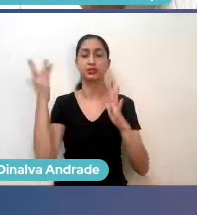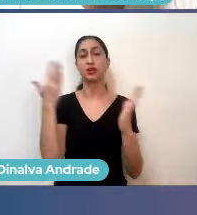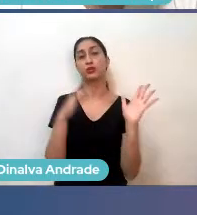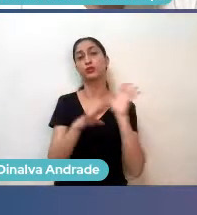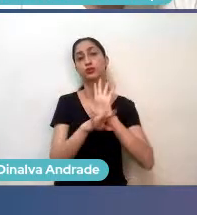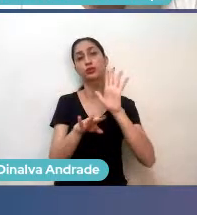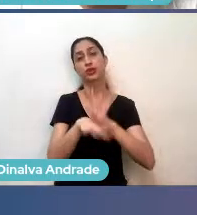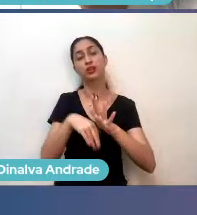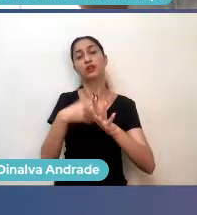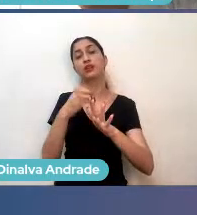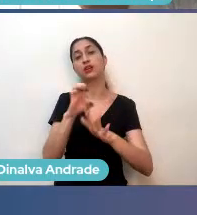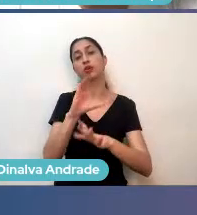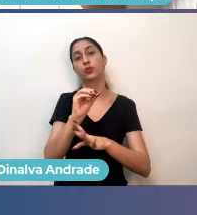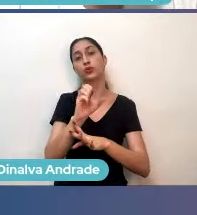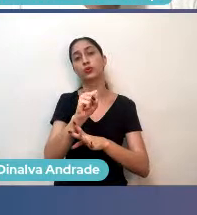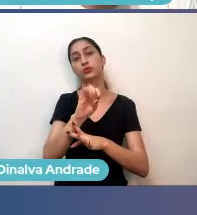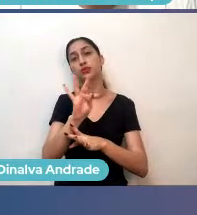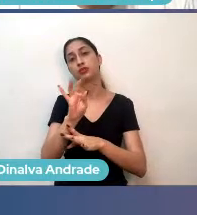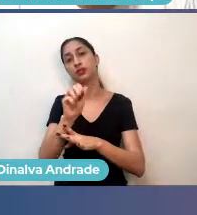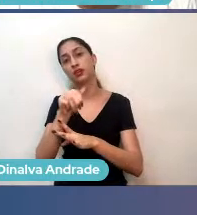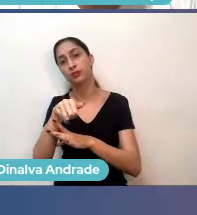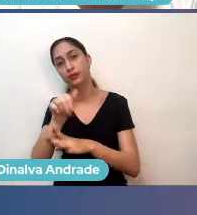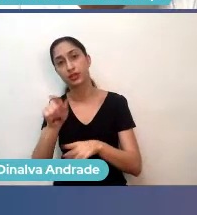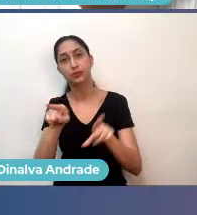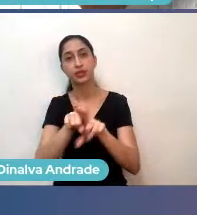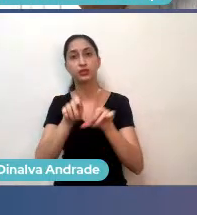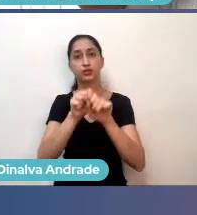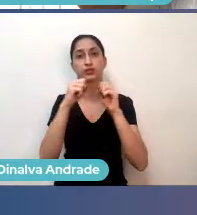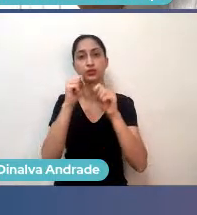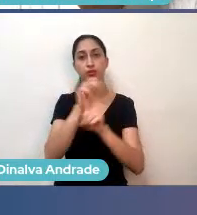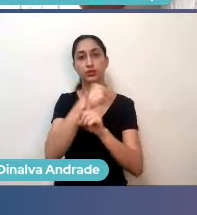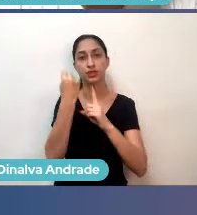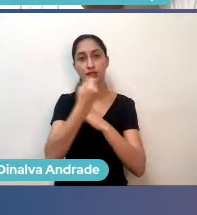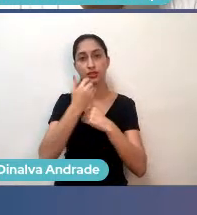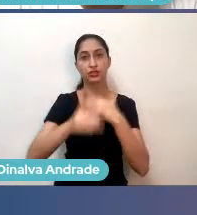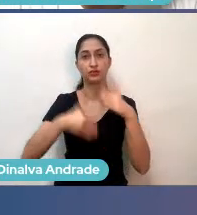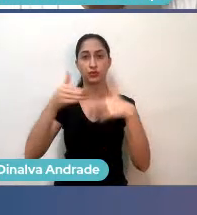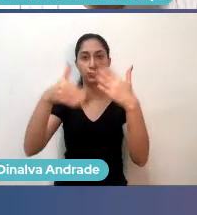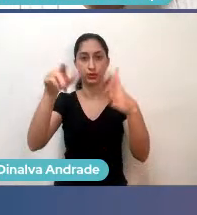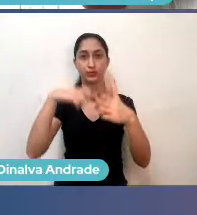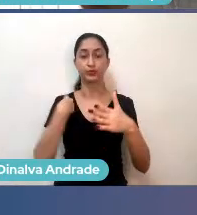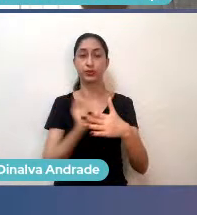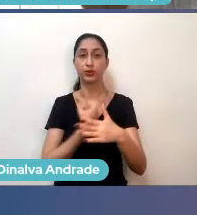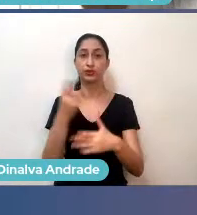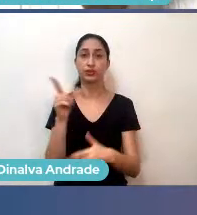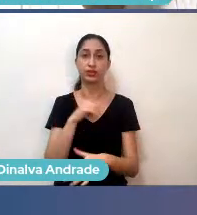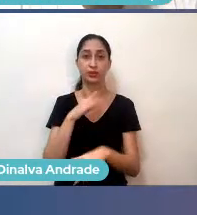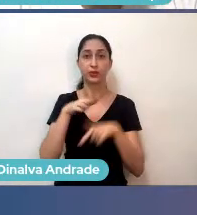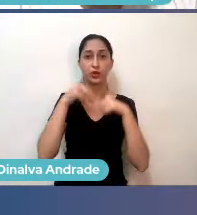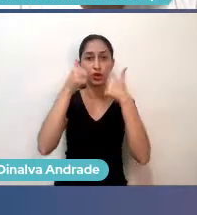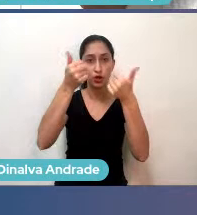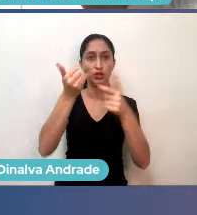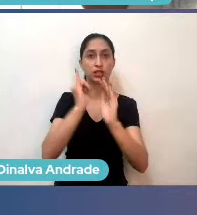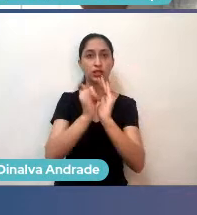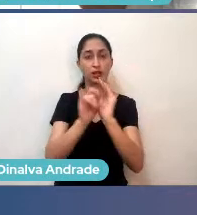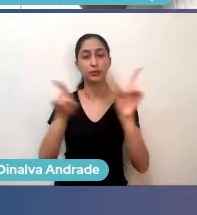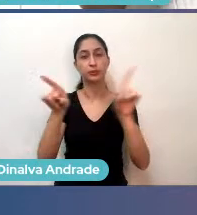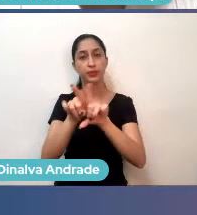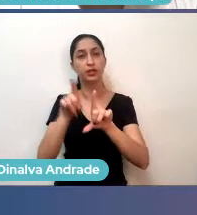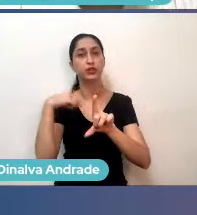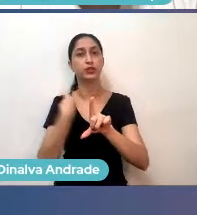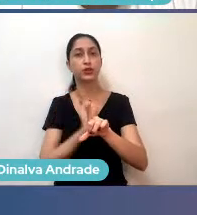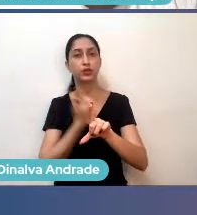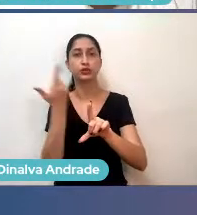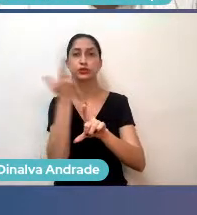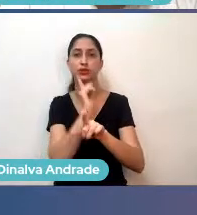desenvolver o ecossistema, ajuda a desenvolver a sociedade. Então, basicamente, através de comunidades e startups, a gente tem melhores startups e a gente promove o desenvolvimento